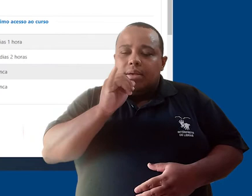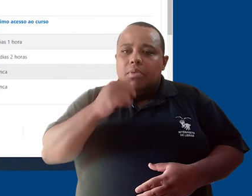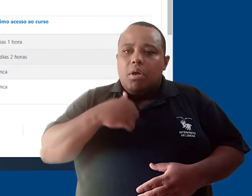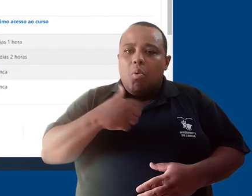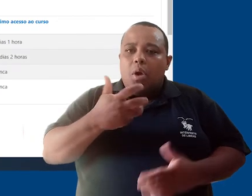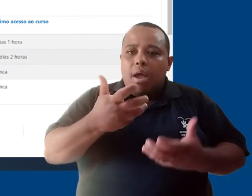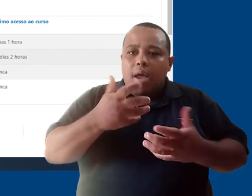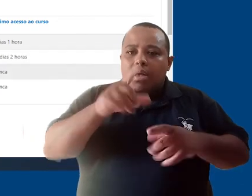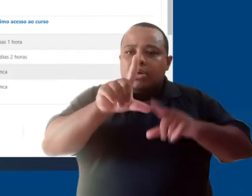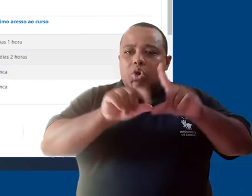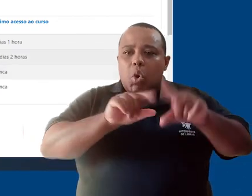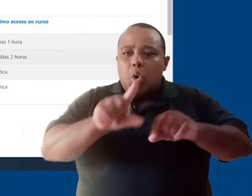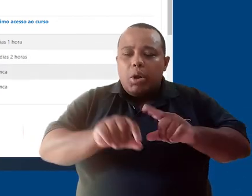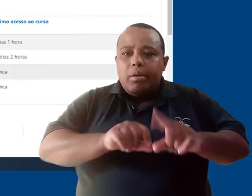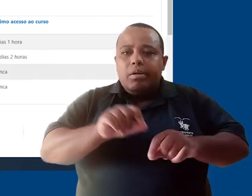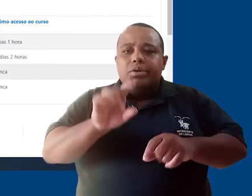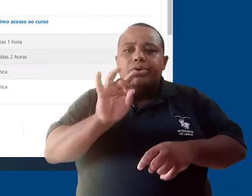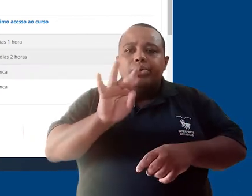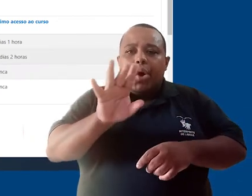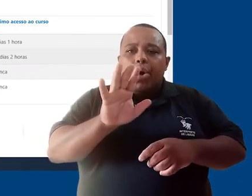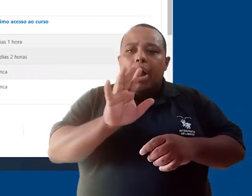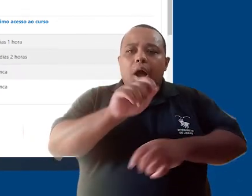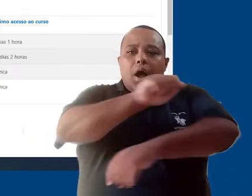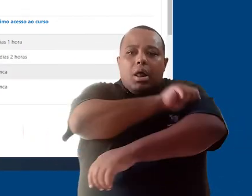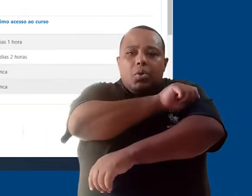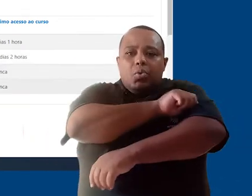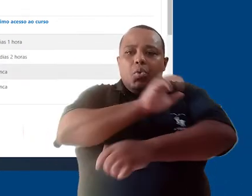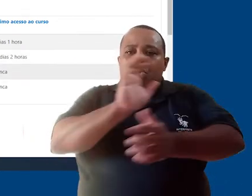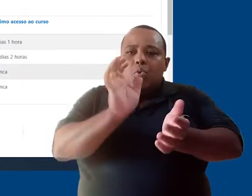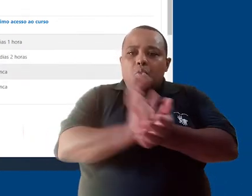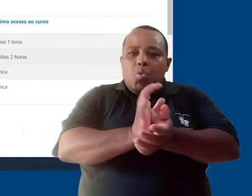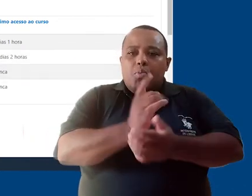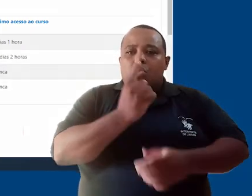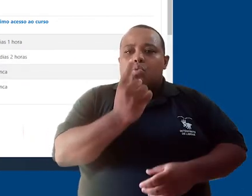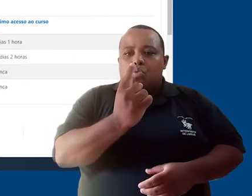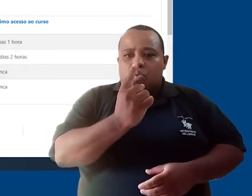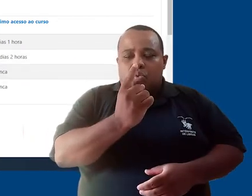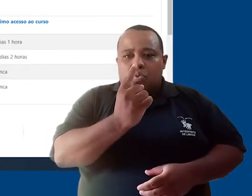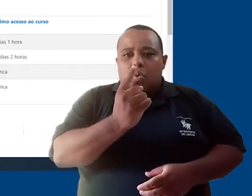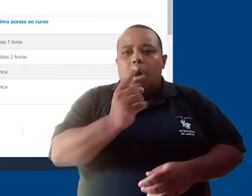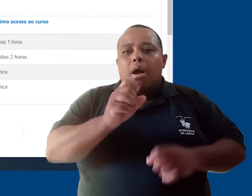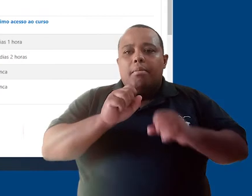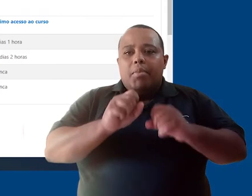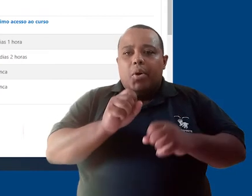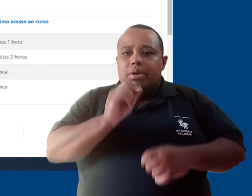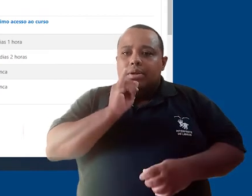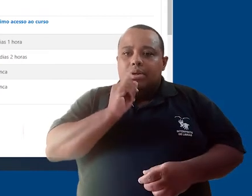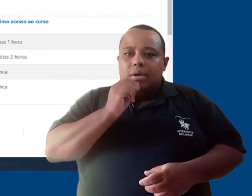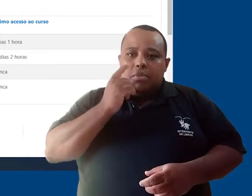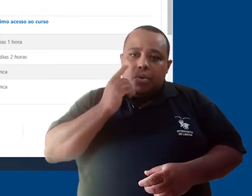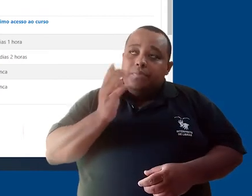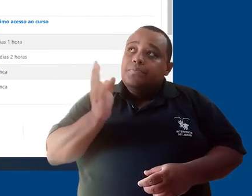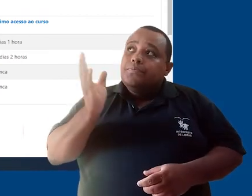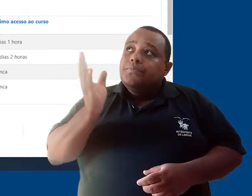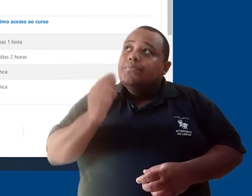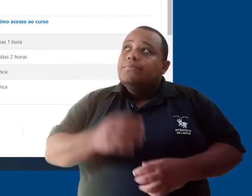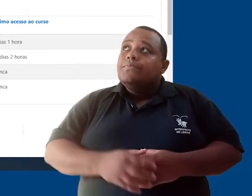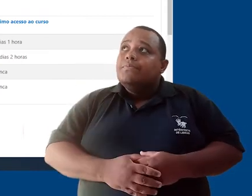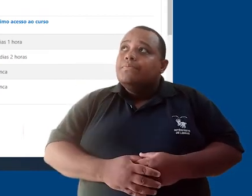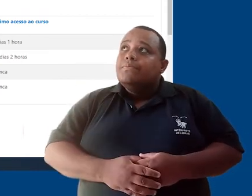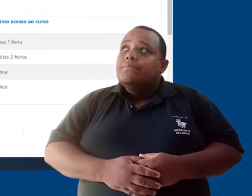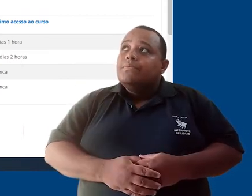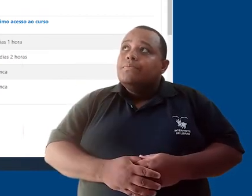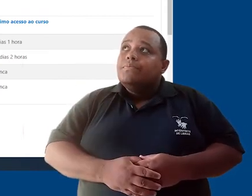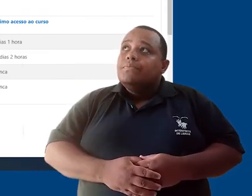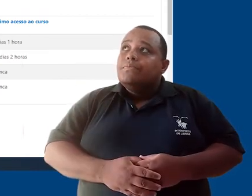apenas, listar apenas os alunos do grupo 1. Eu poderia, por exemplo, aqui na